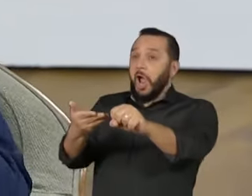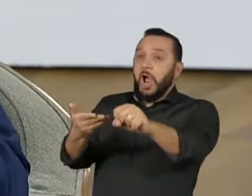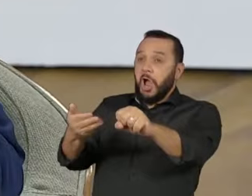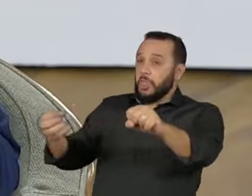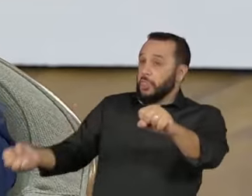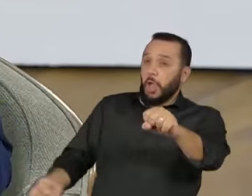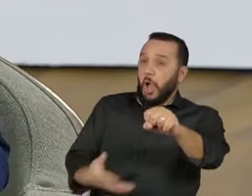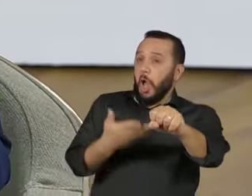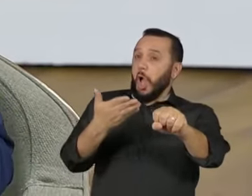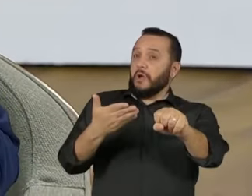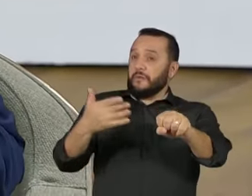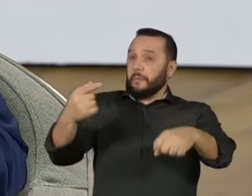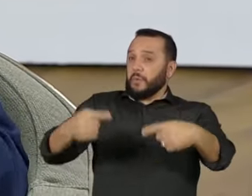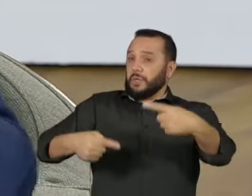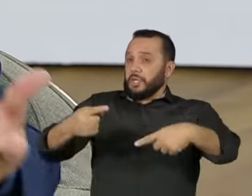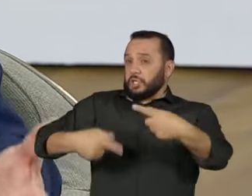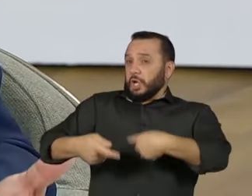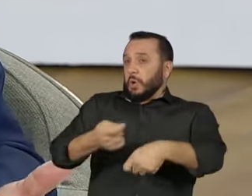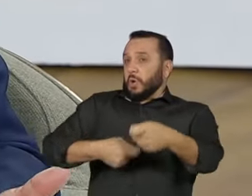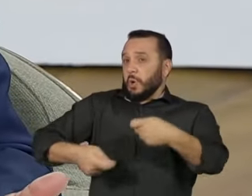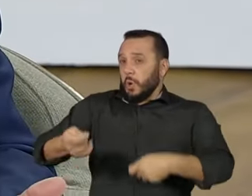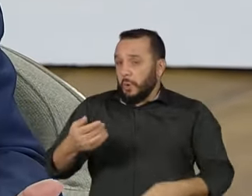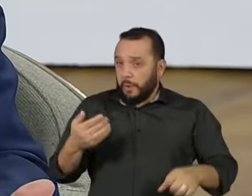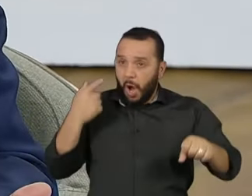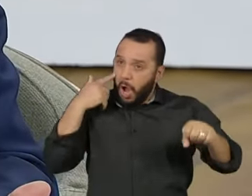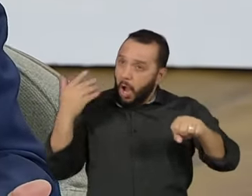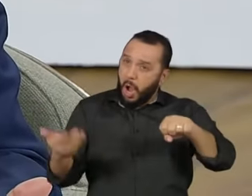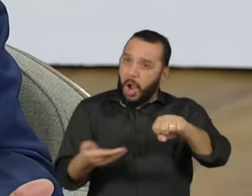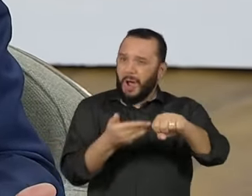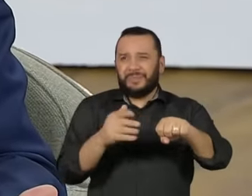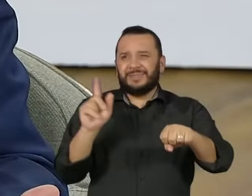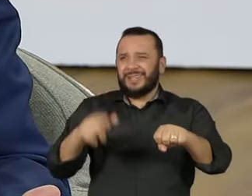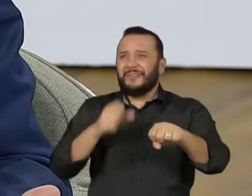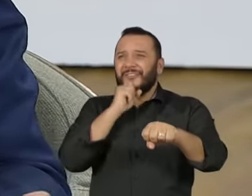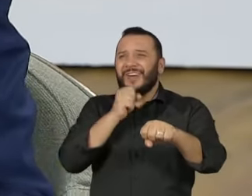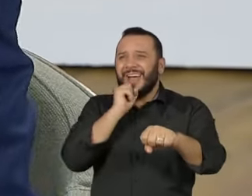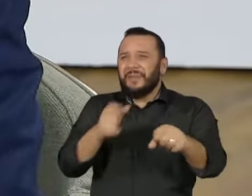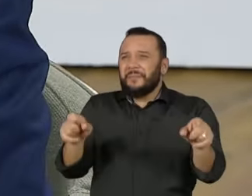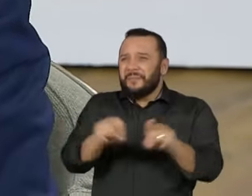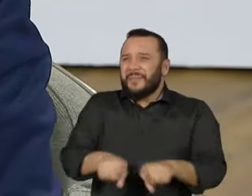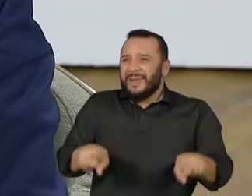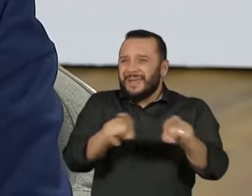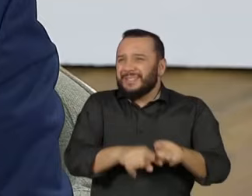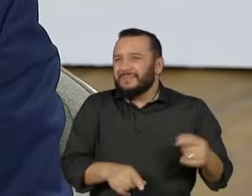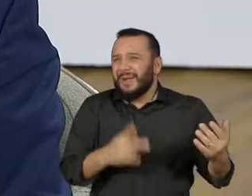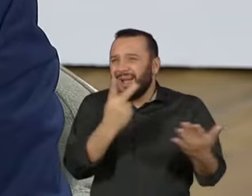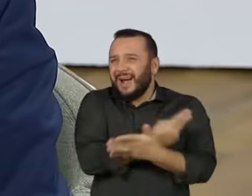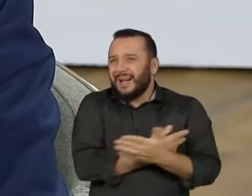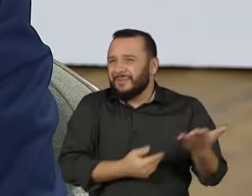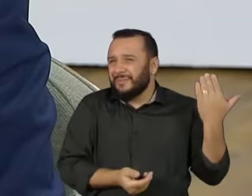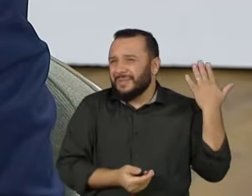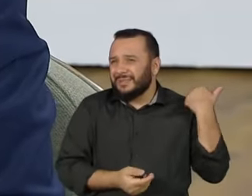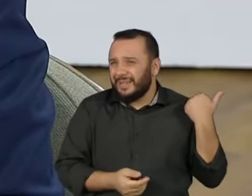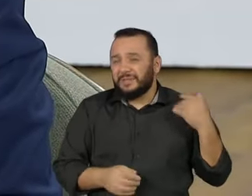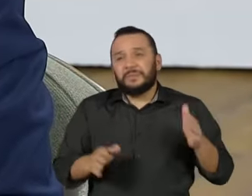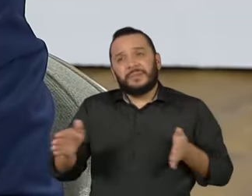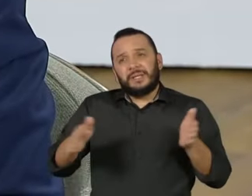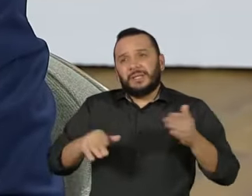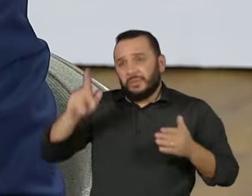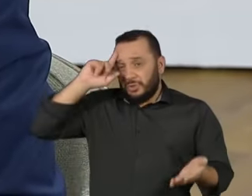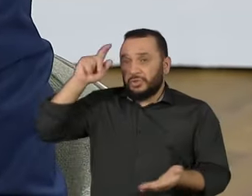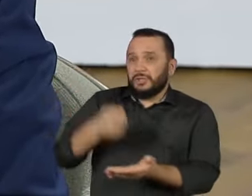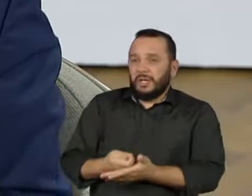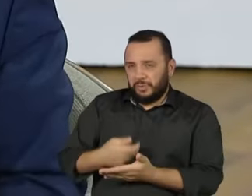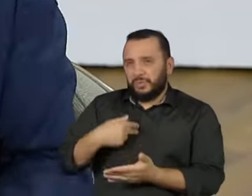como se fosse uma coisa nova e renovadora da vida nacional, sabe? Deu errado na ditadura militar com